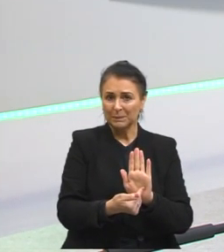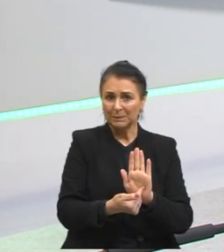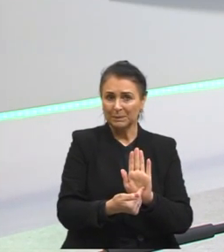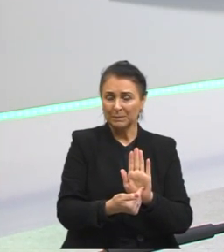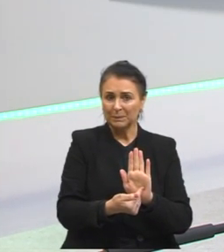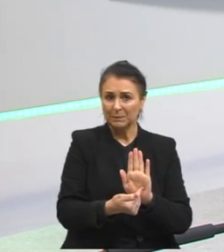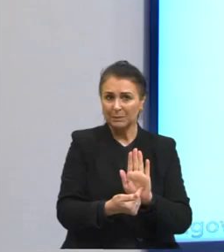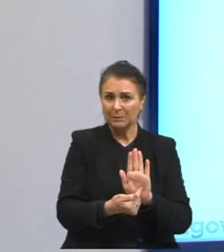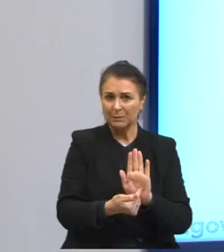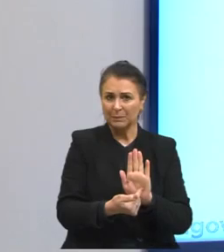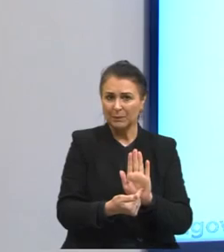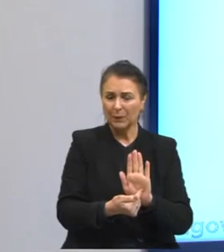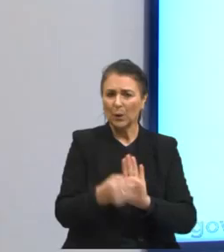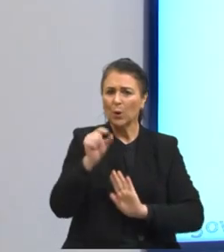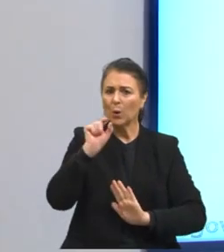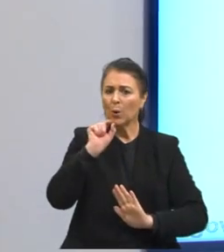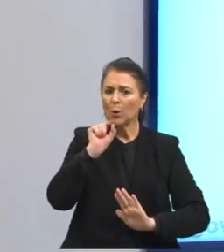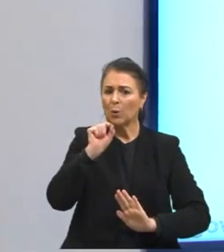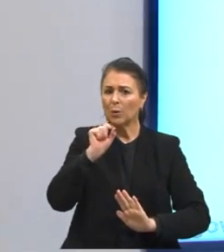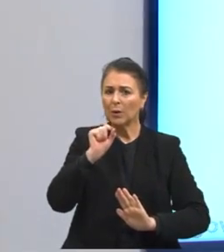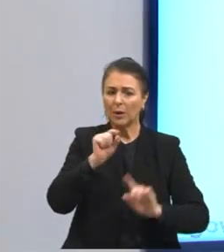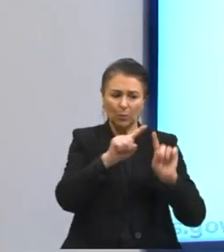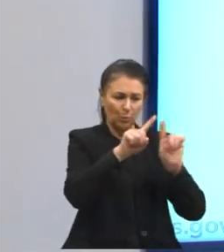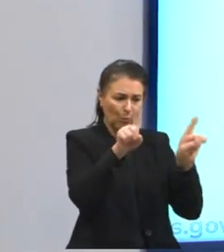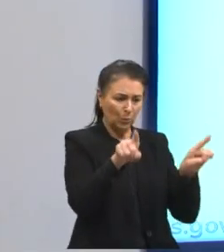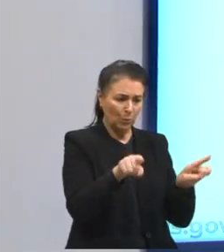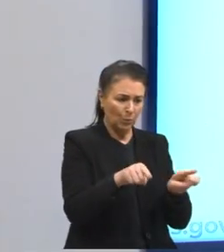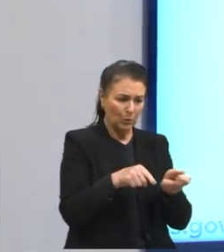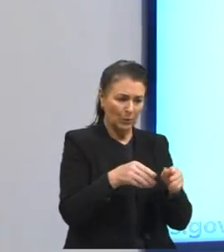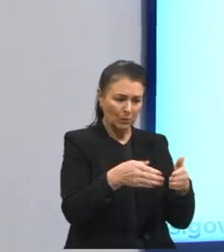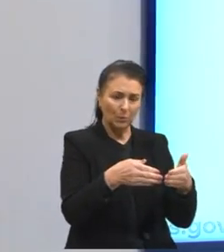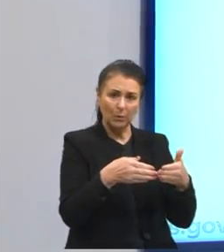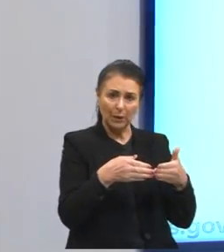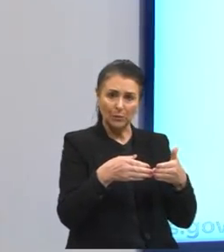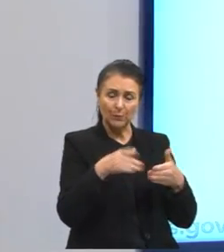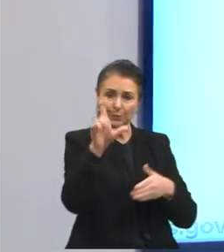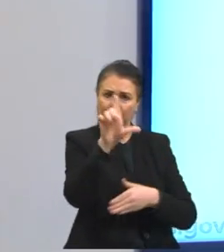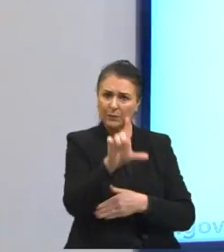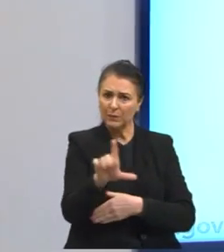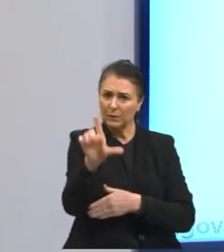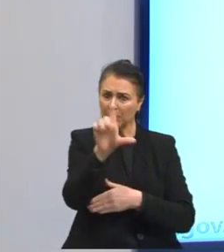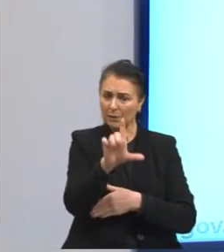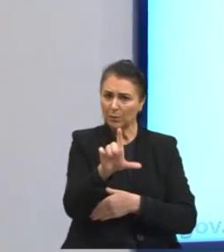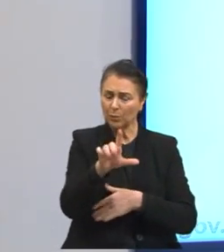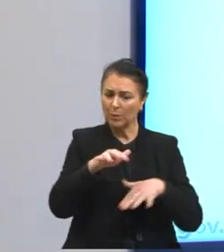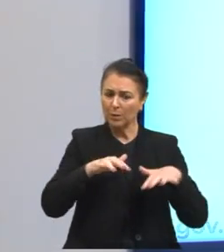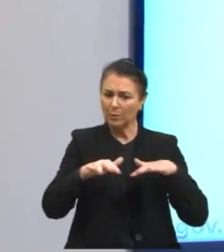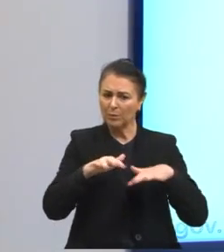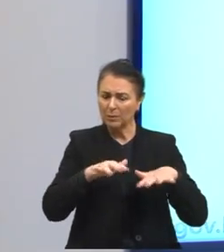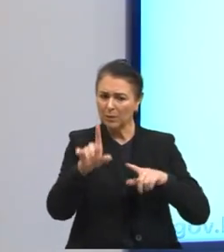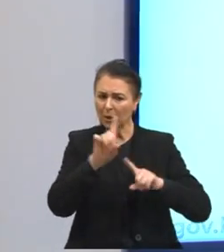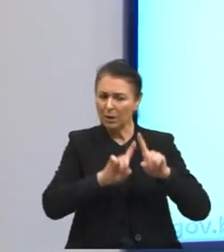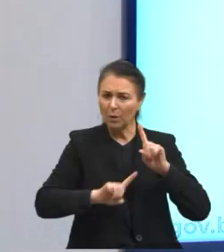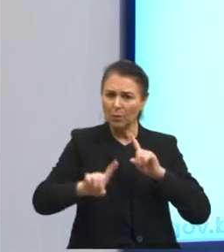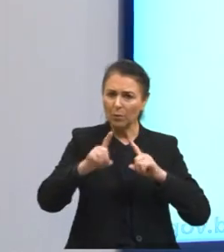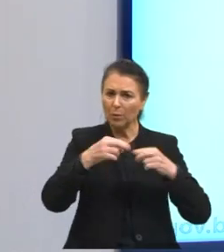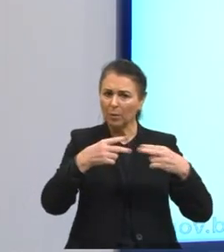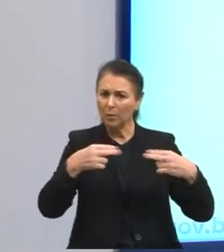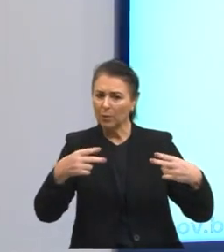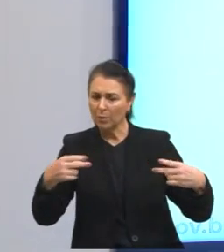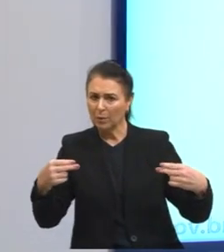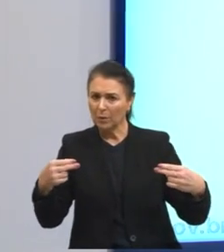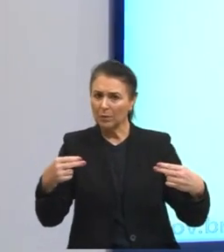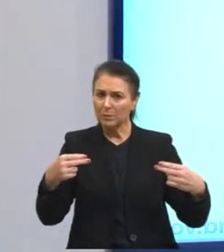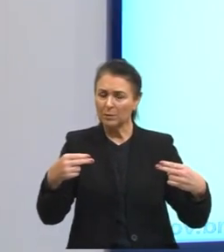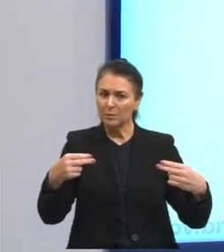o que o enunciado pede. No âmbito literário são mobilizados diferentes recursos que visam